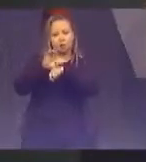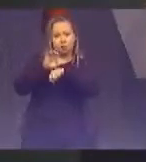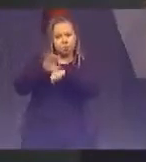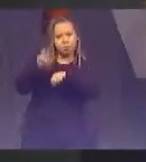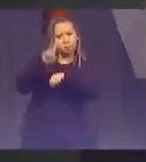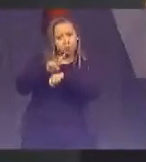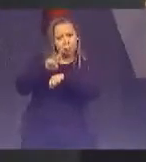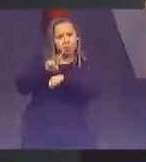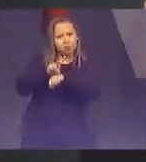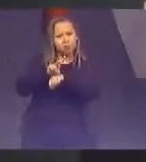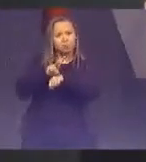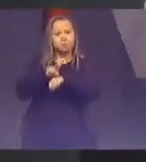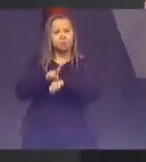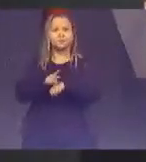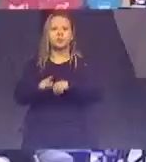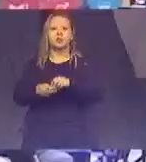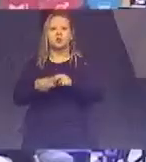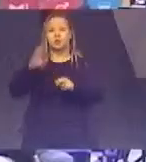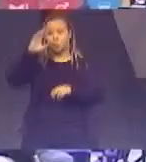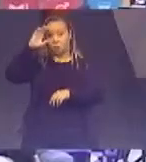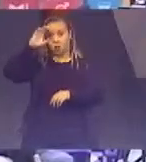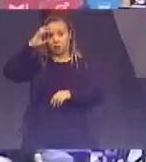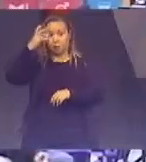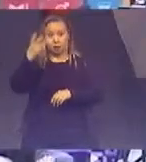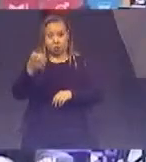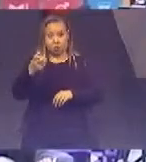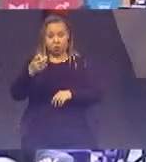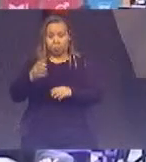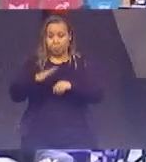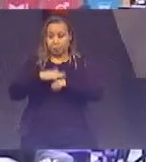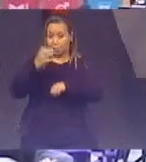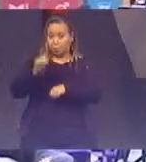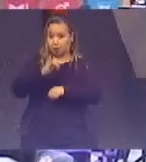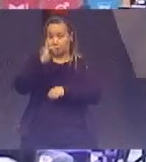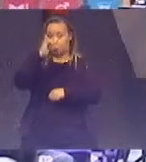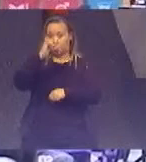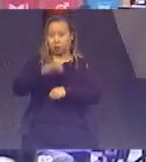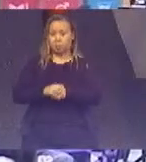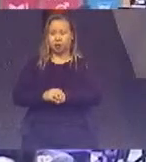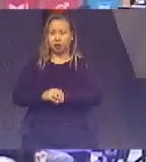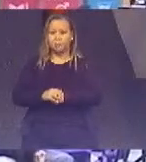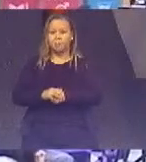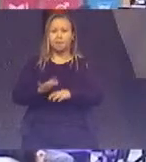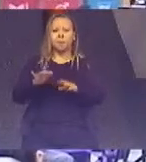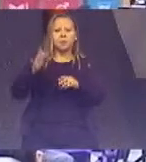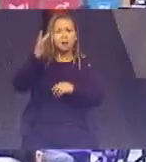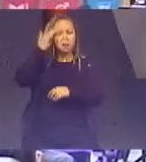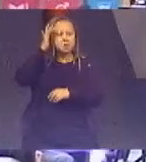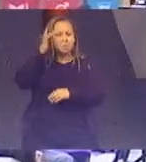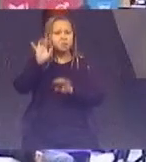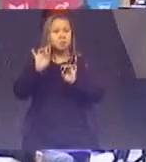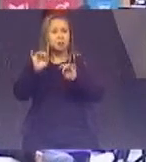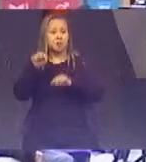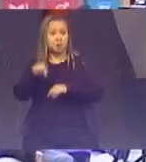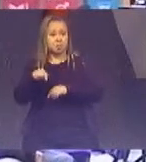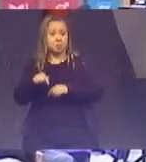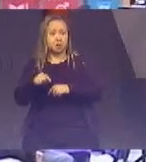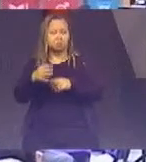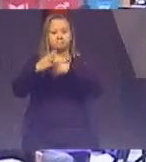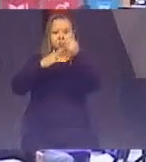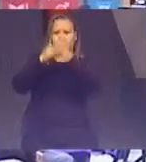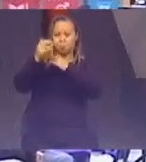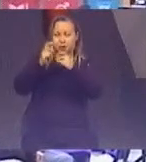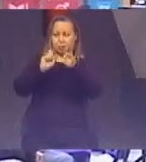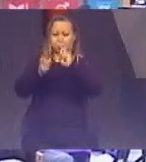presidem as decisões da corte e não só as decisões mas também as suas práticas administrativas internas